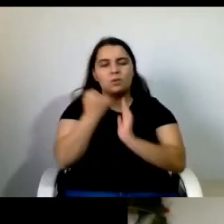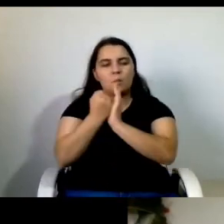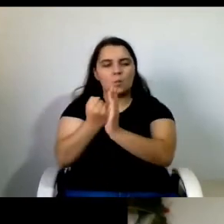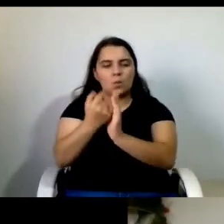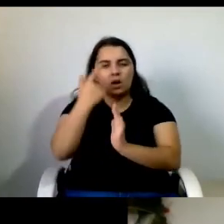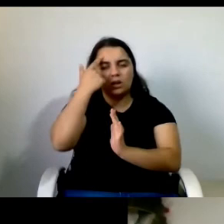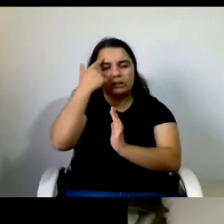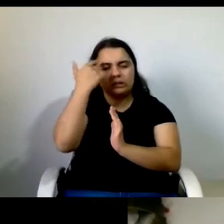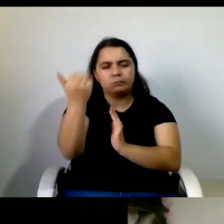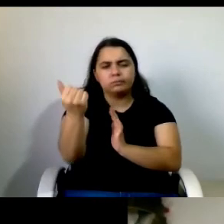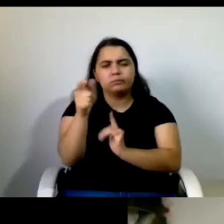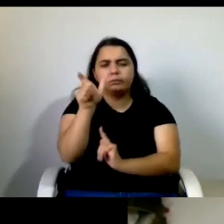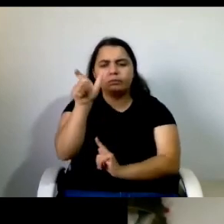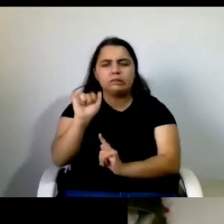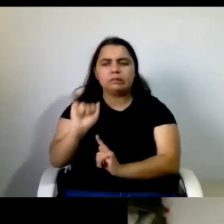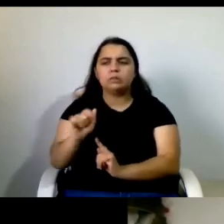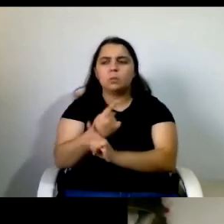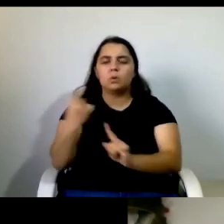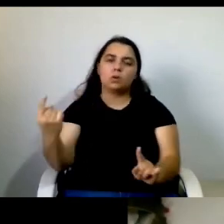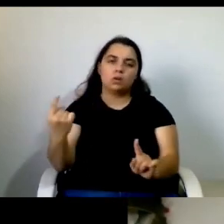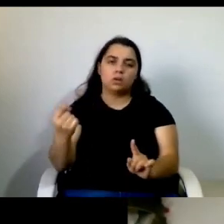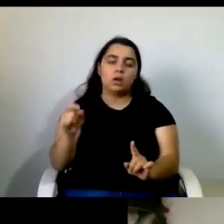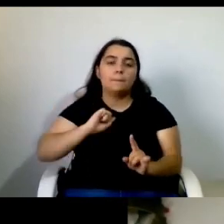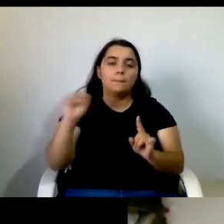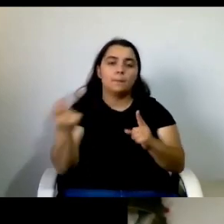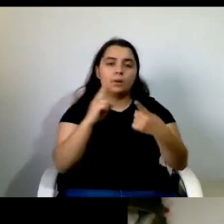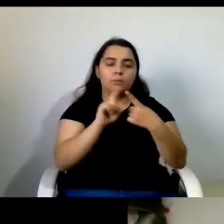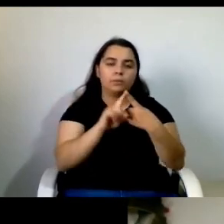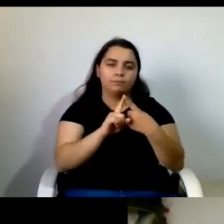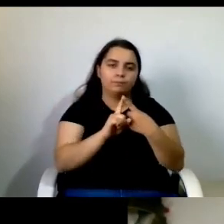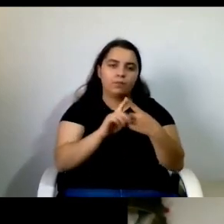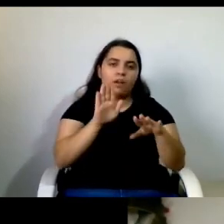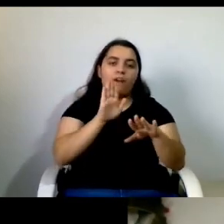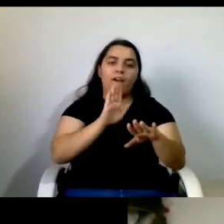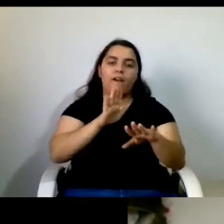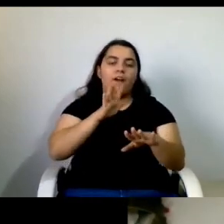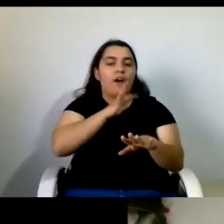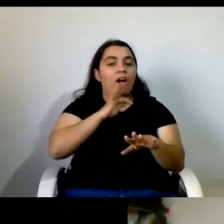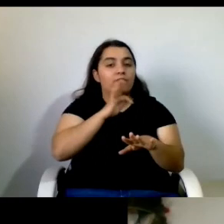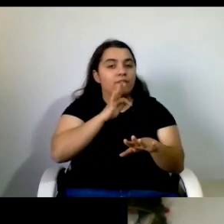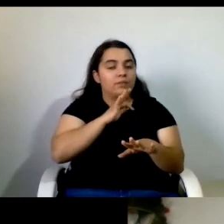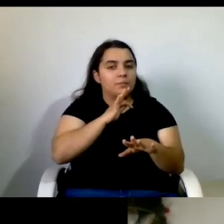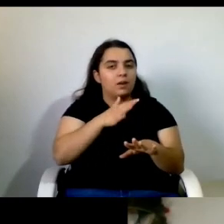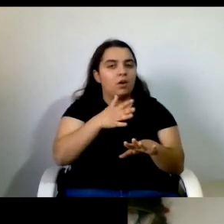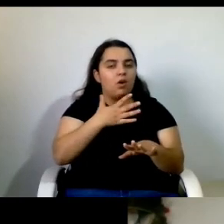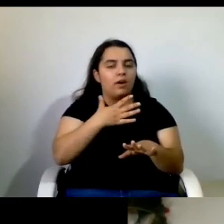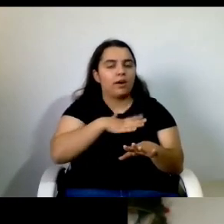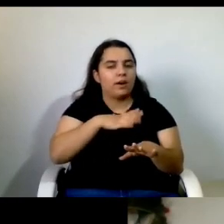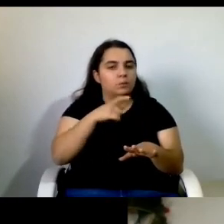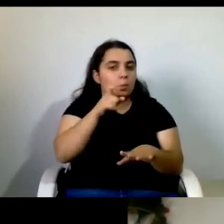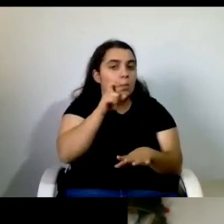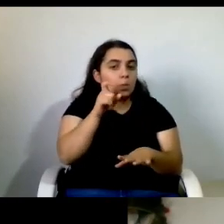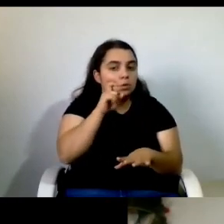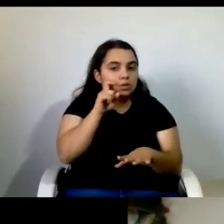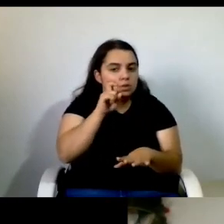eu acho que não existe muito a proteção das famílias a insegurança das famílias o facto de ser um